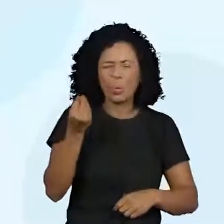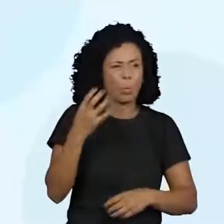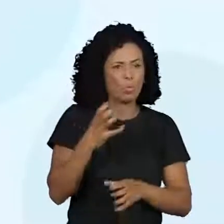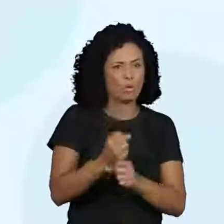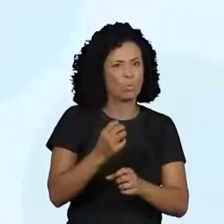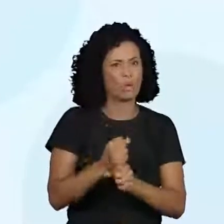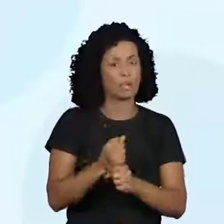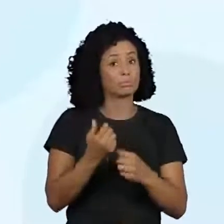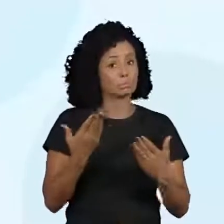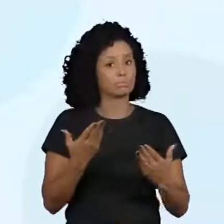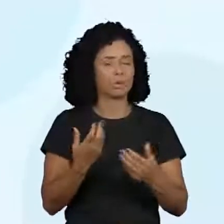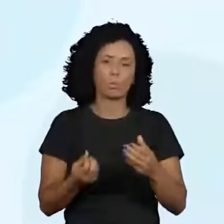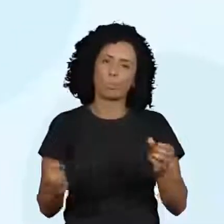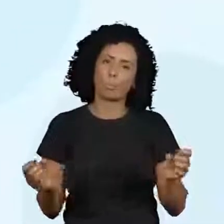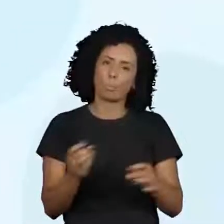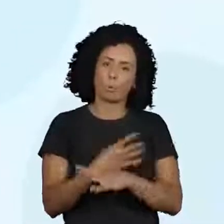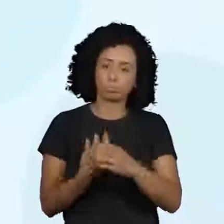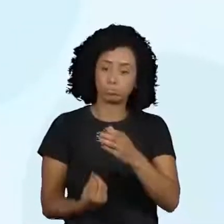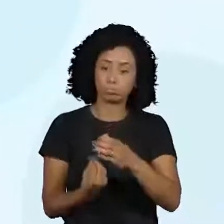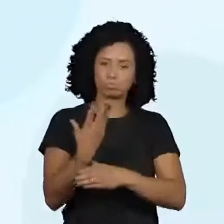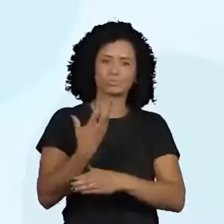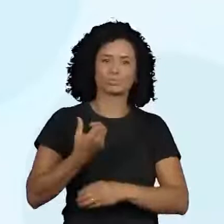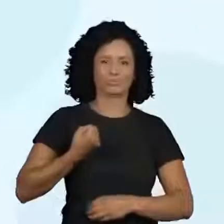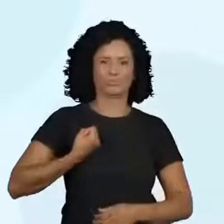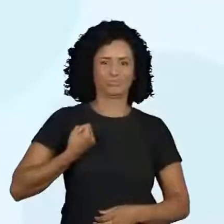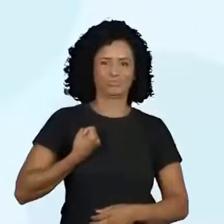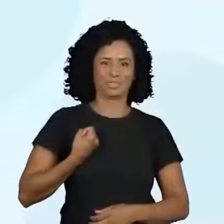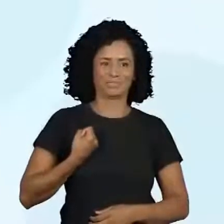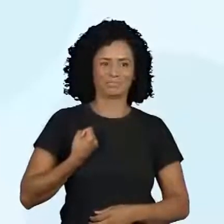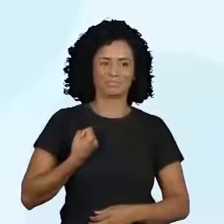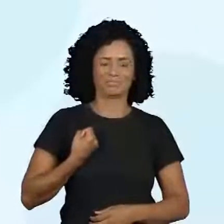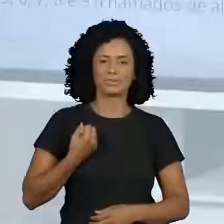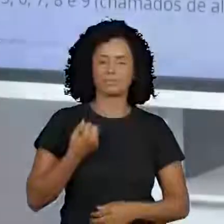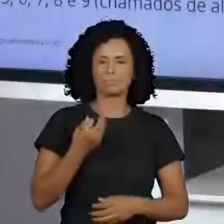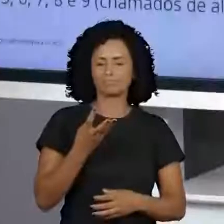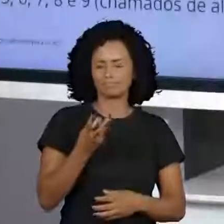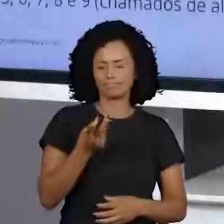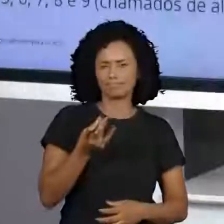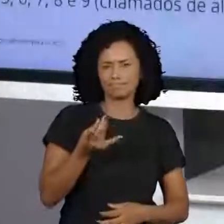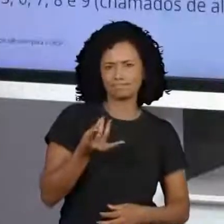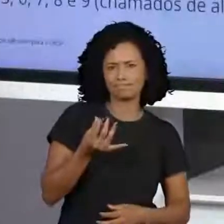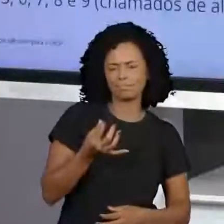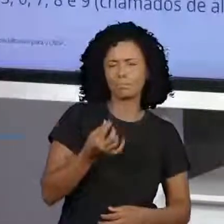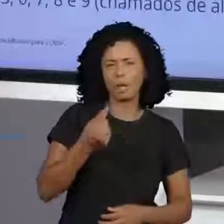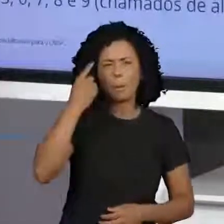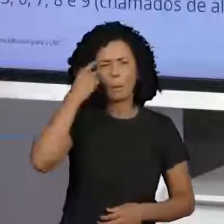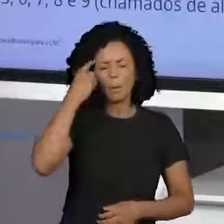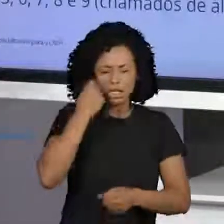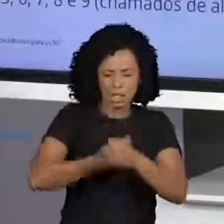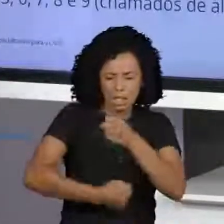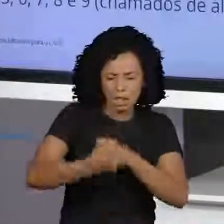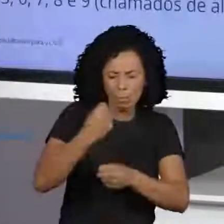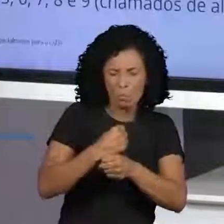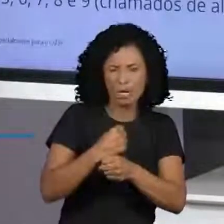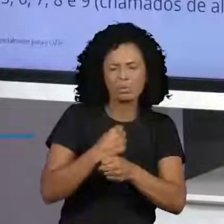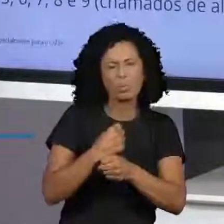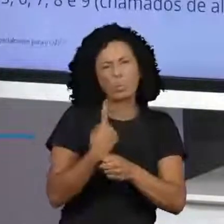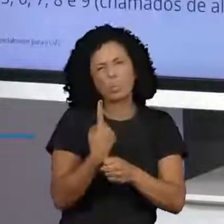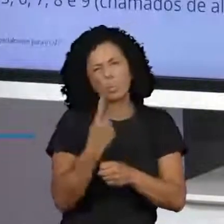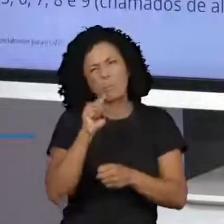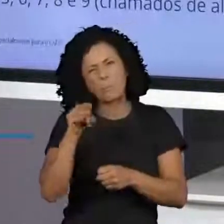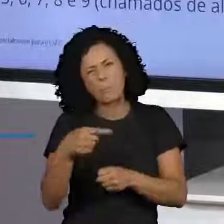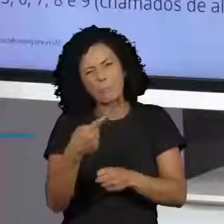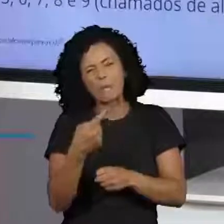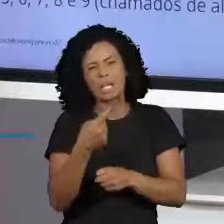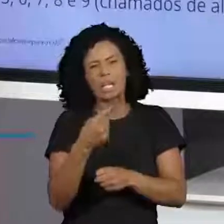já partimos daí. Volta alguns, alguns e alguns anos atrás, uns mil anos atrás aí,